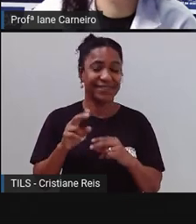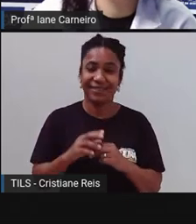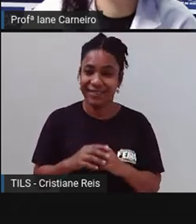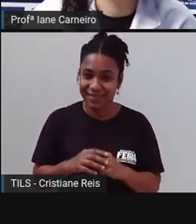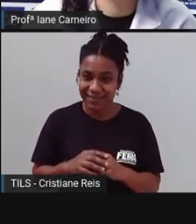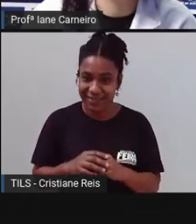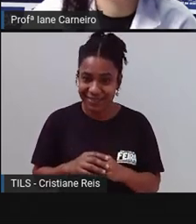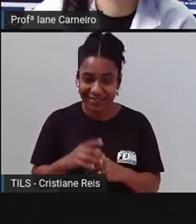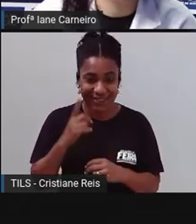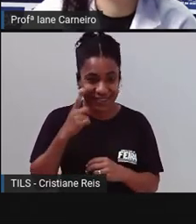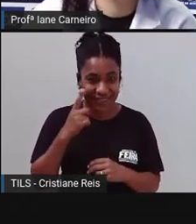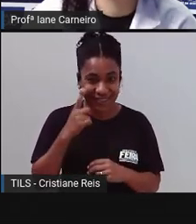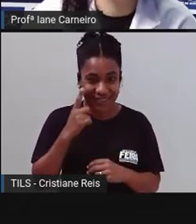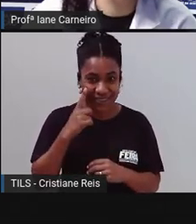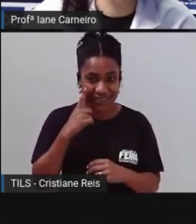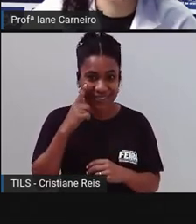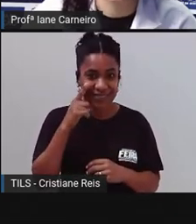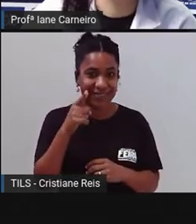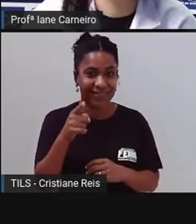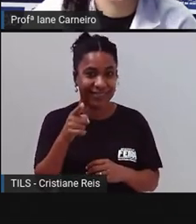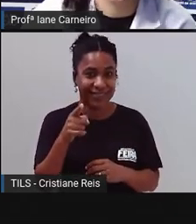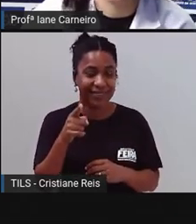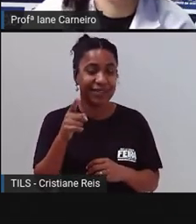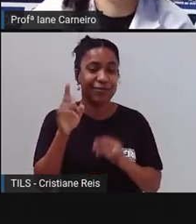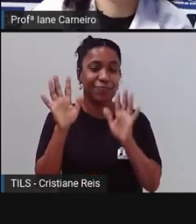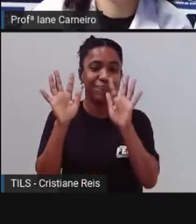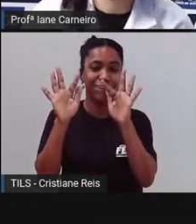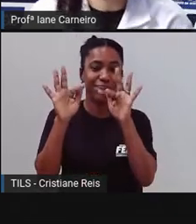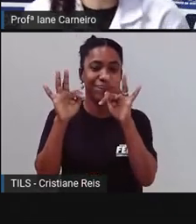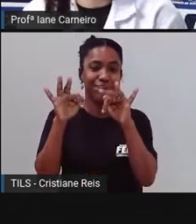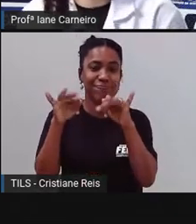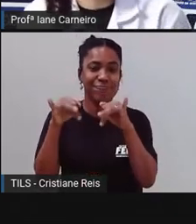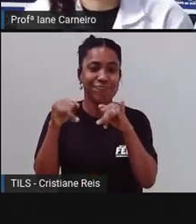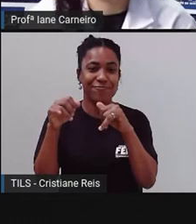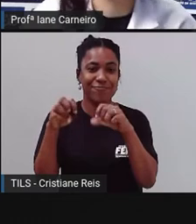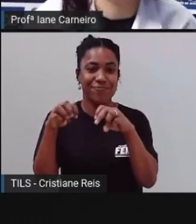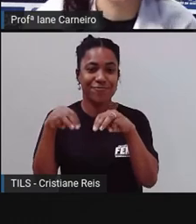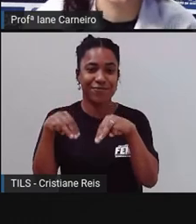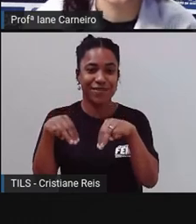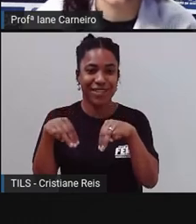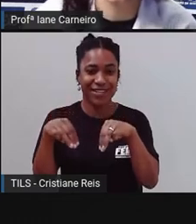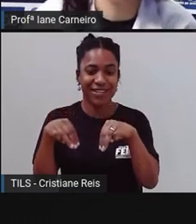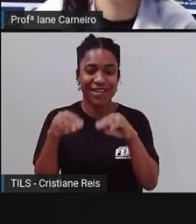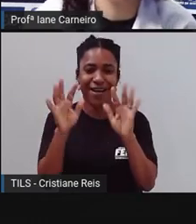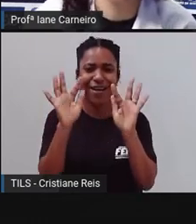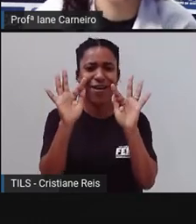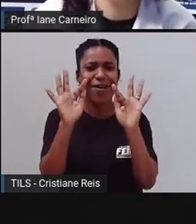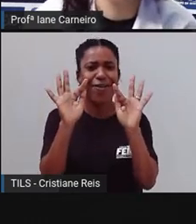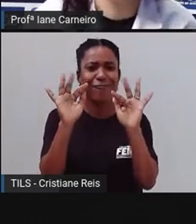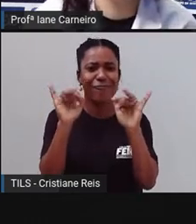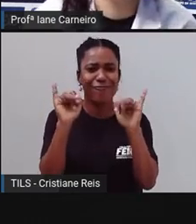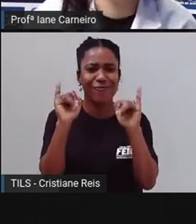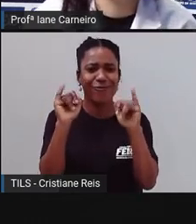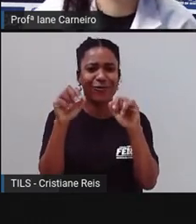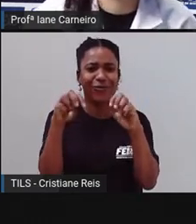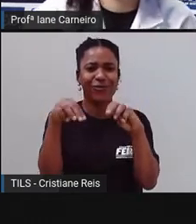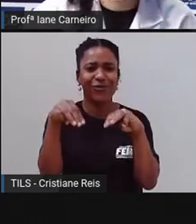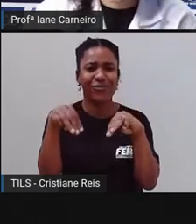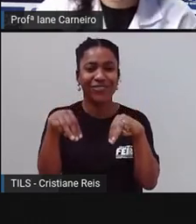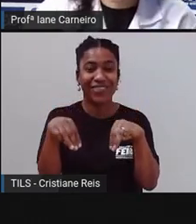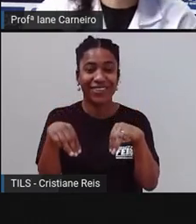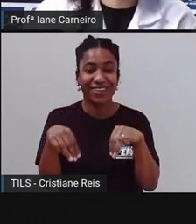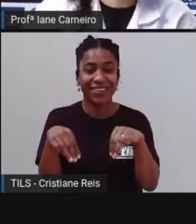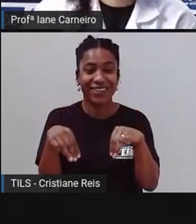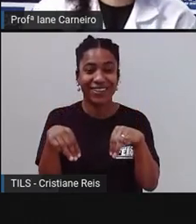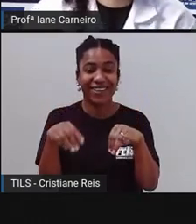letrinha que está na ponta do fim? Está no final da palavra fim, ó. É a